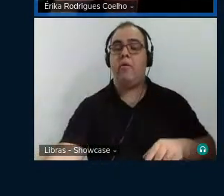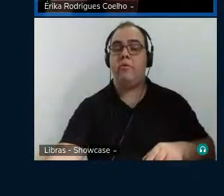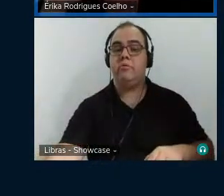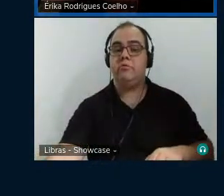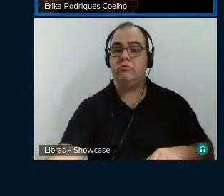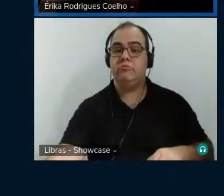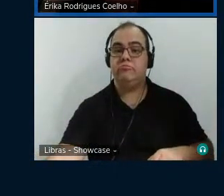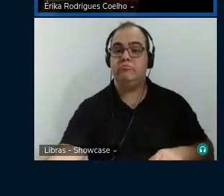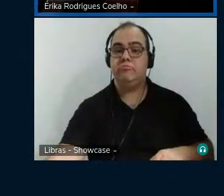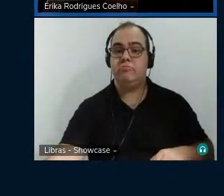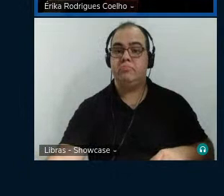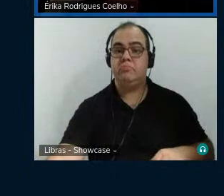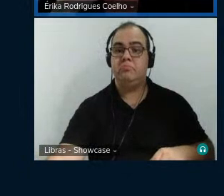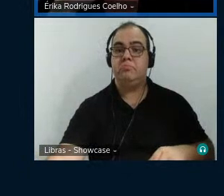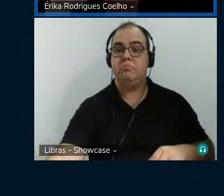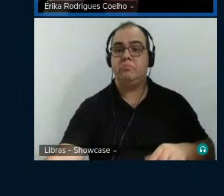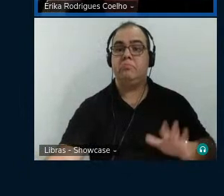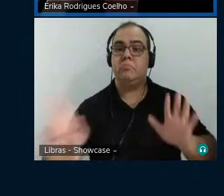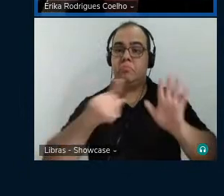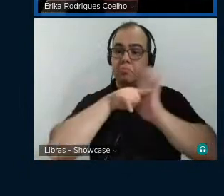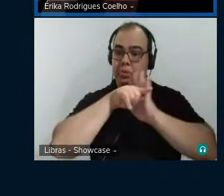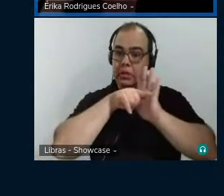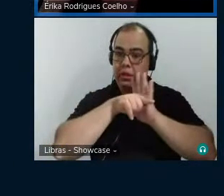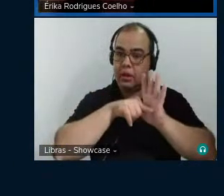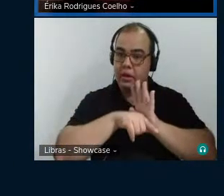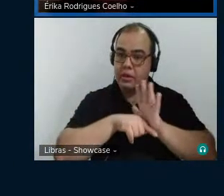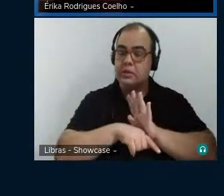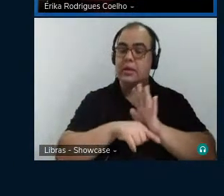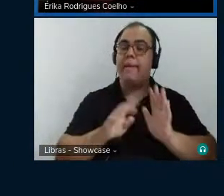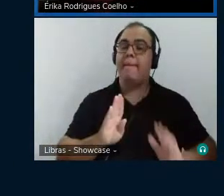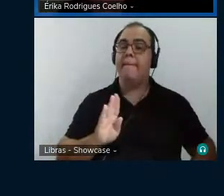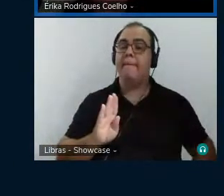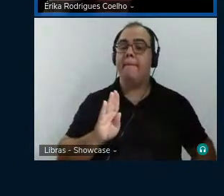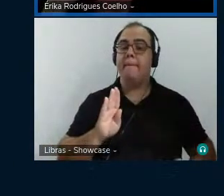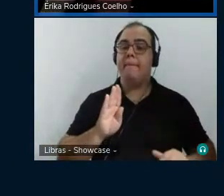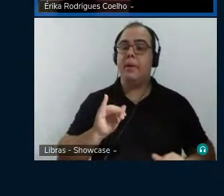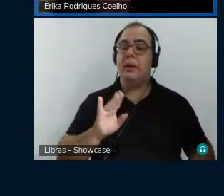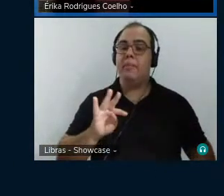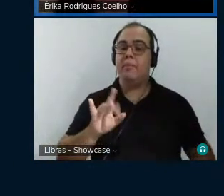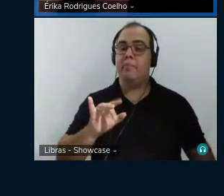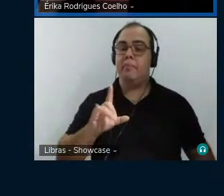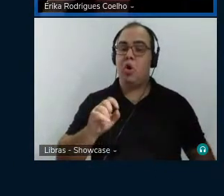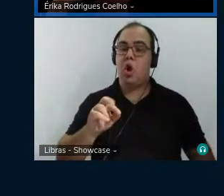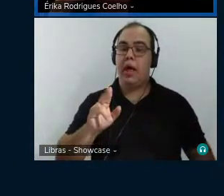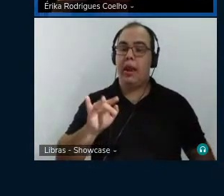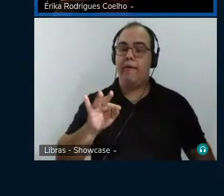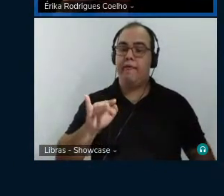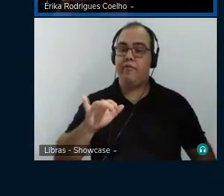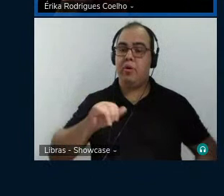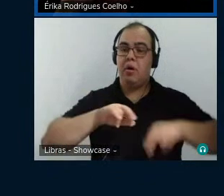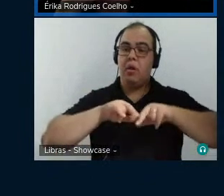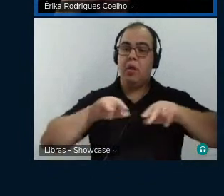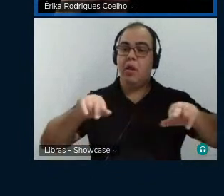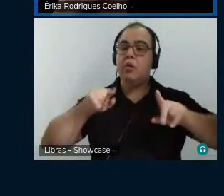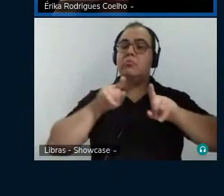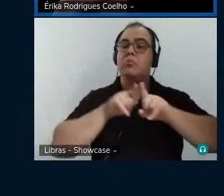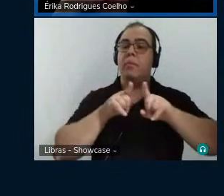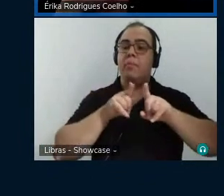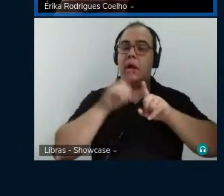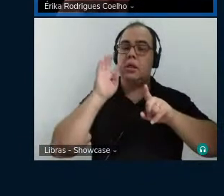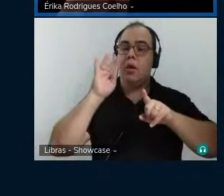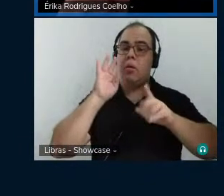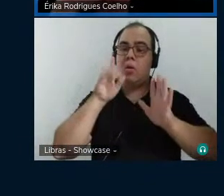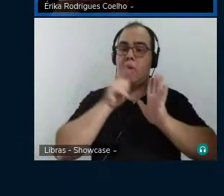com alguns autores diversos das ciências humanas, também uma pesquisa de teórico